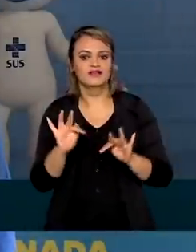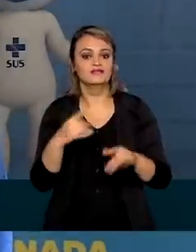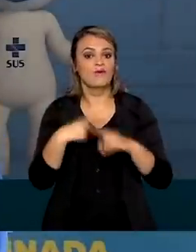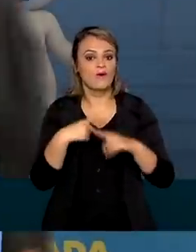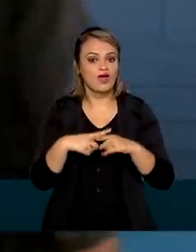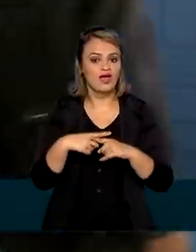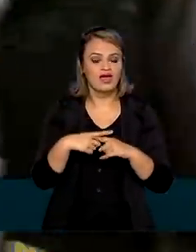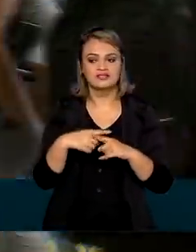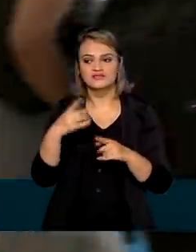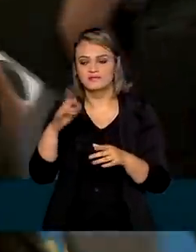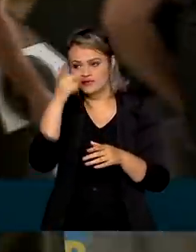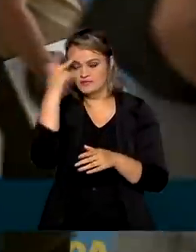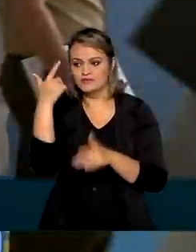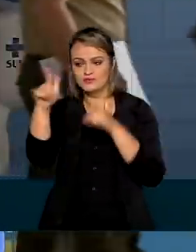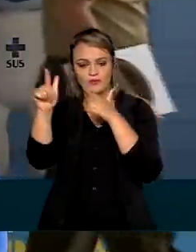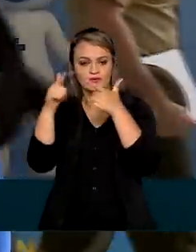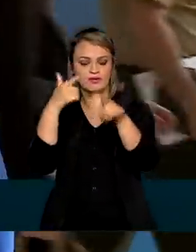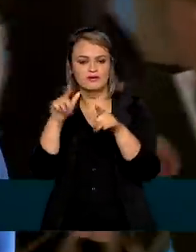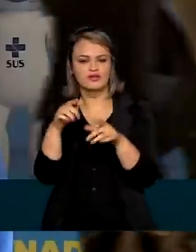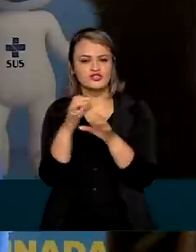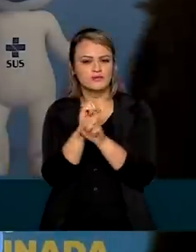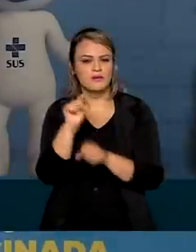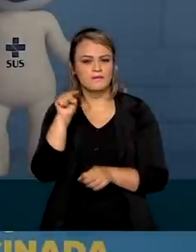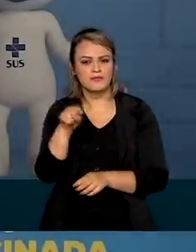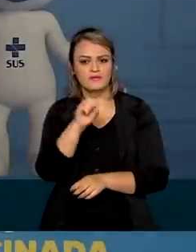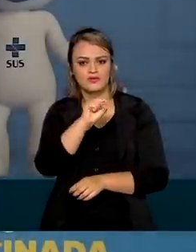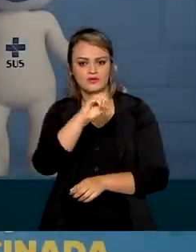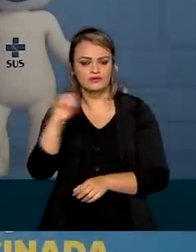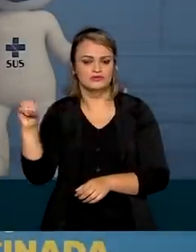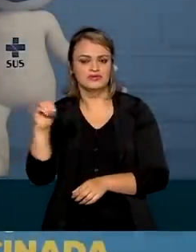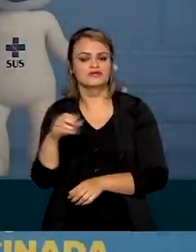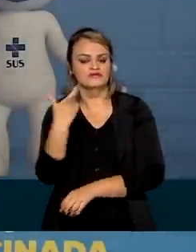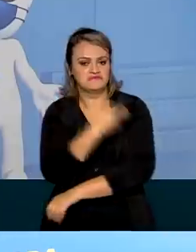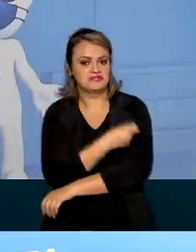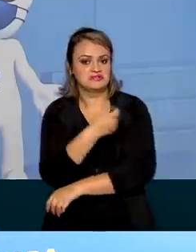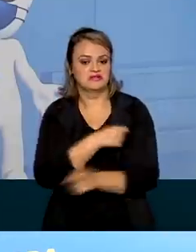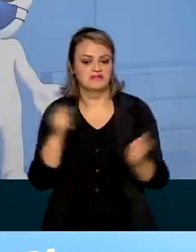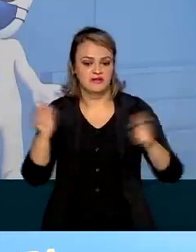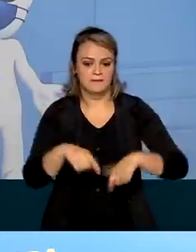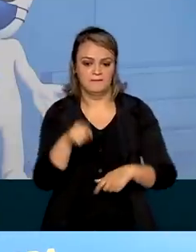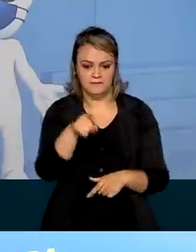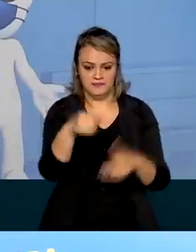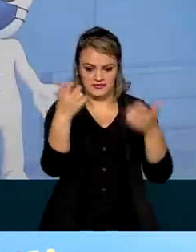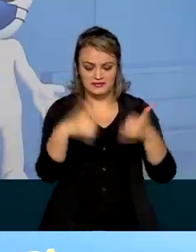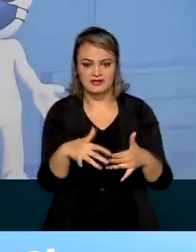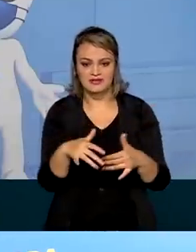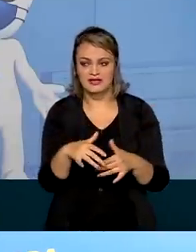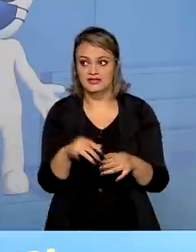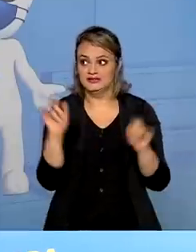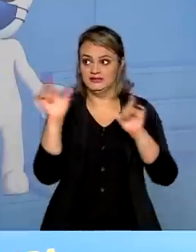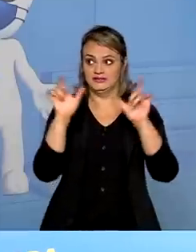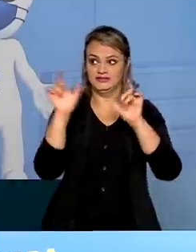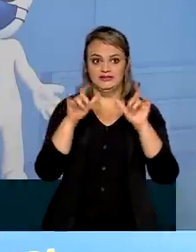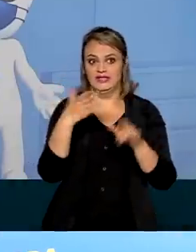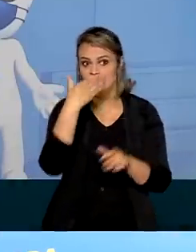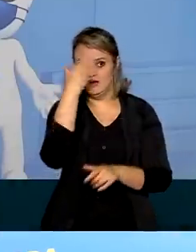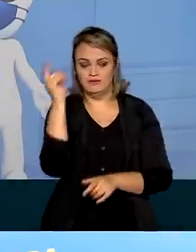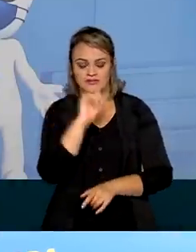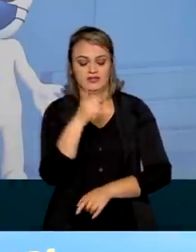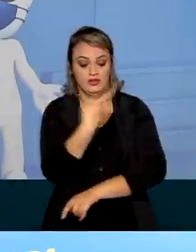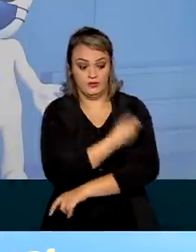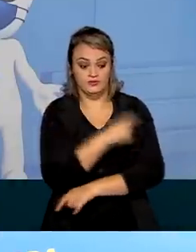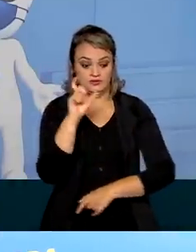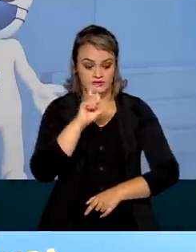demais atletas serão mais de 1.800 na delegação brasileira vacinados. Vou botar um monte de alarme para não esquecer minha segunda